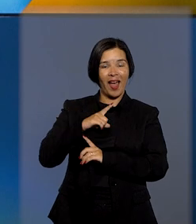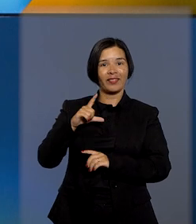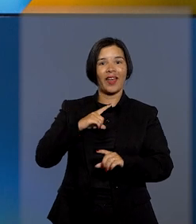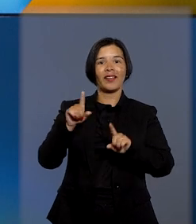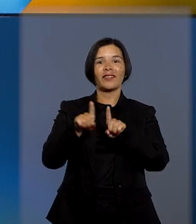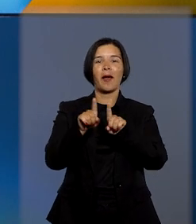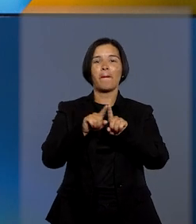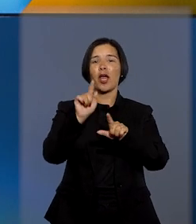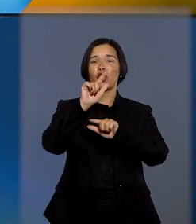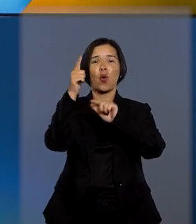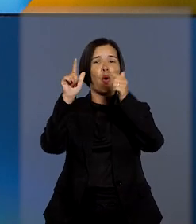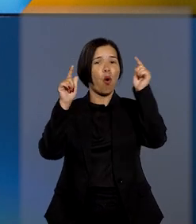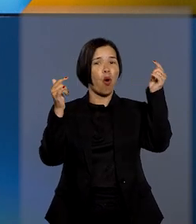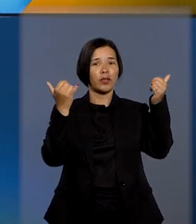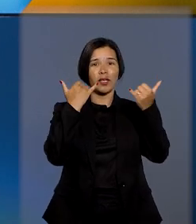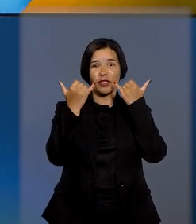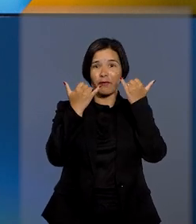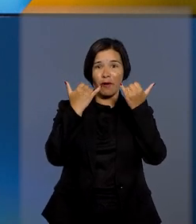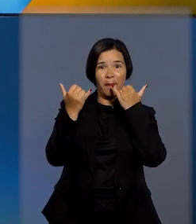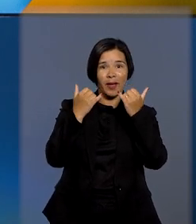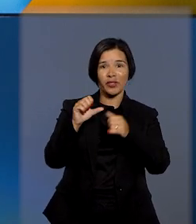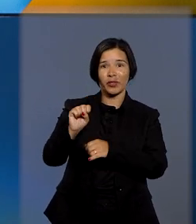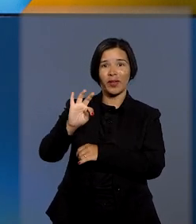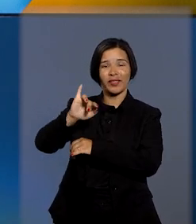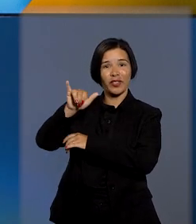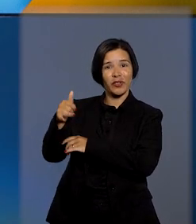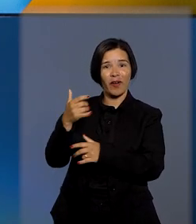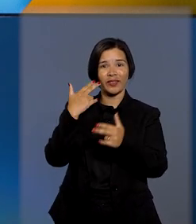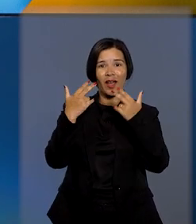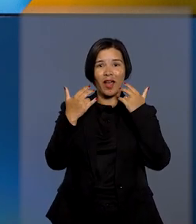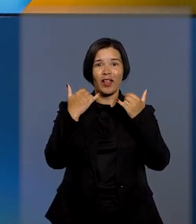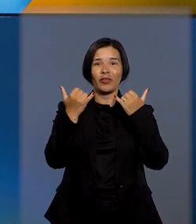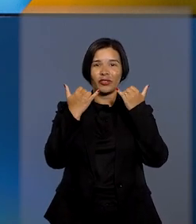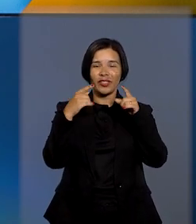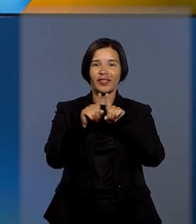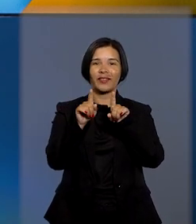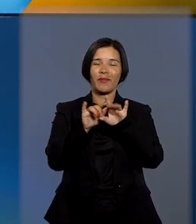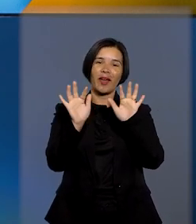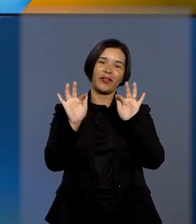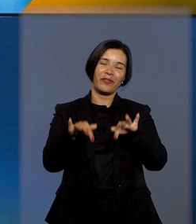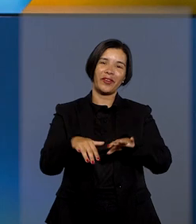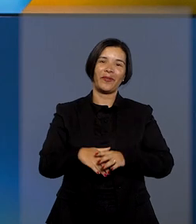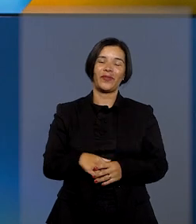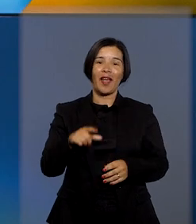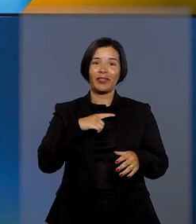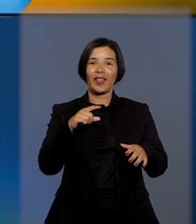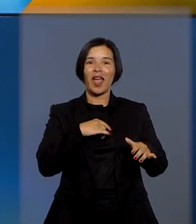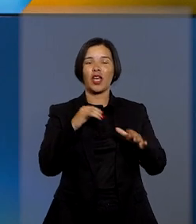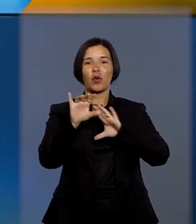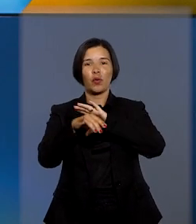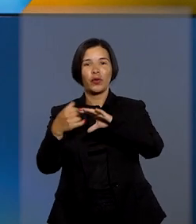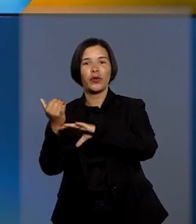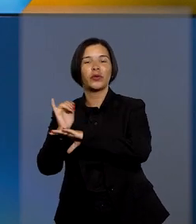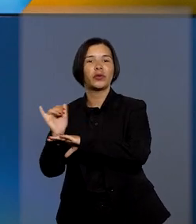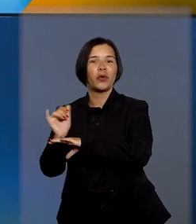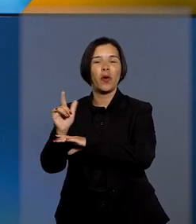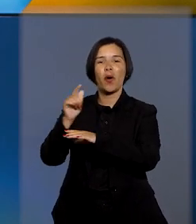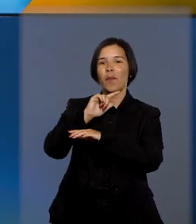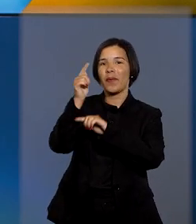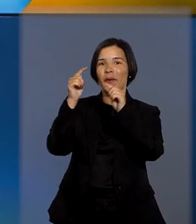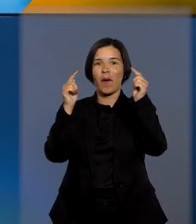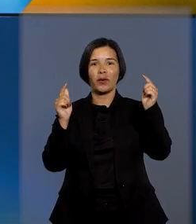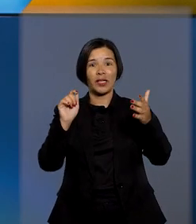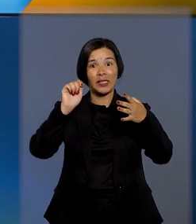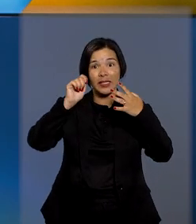você também encontra outras edições do STJ Notícias, que está chegando ao fim. Além do YouTube, você encontra